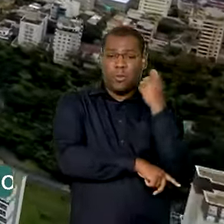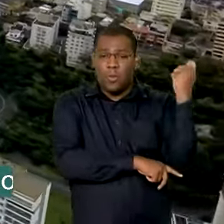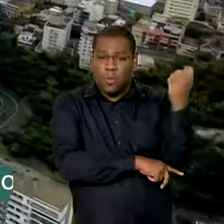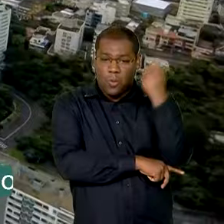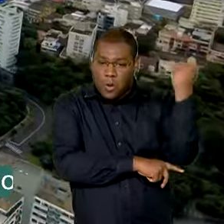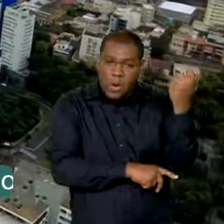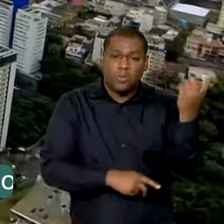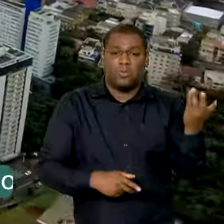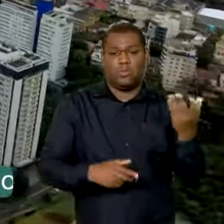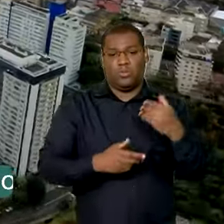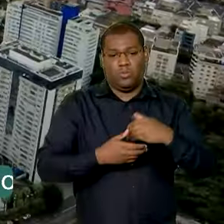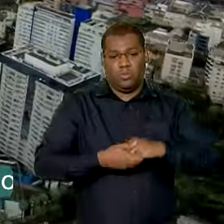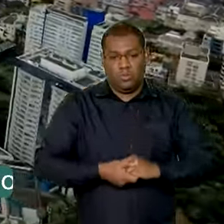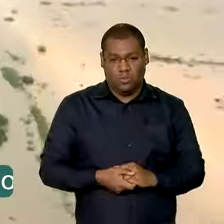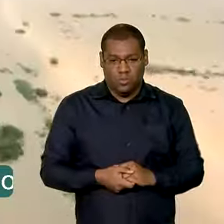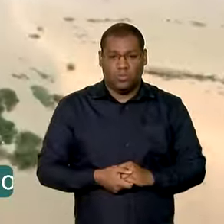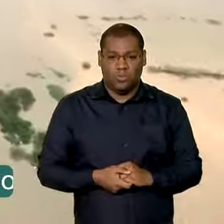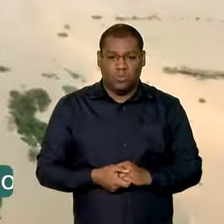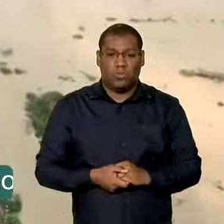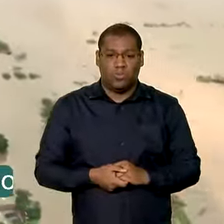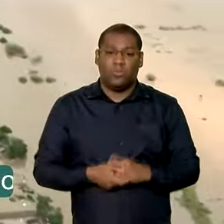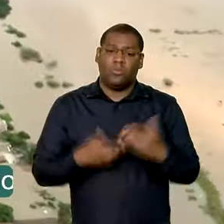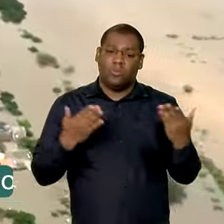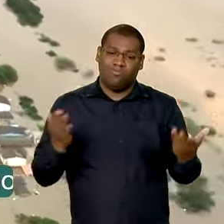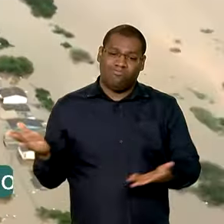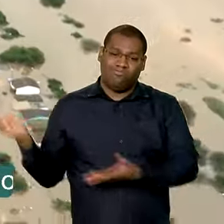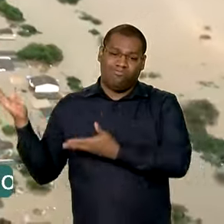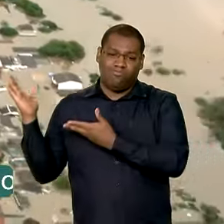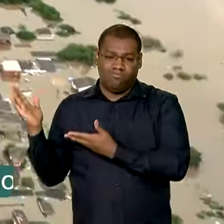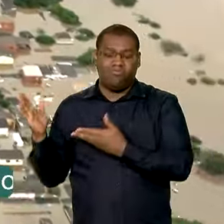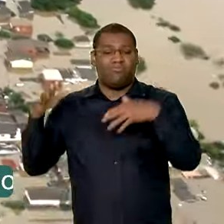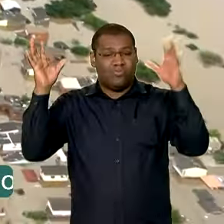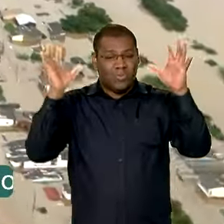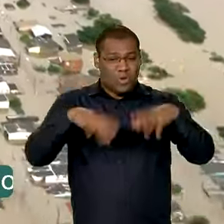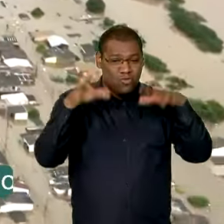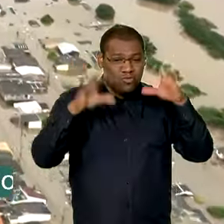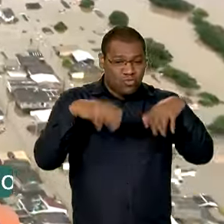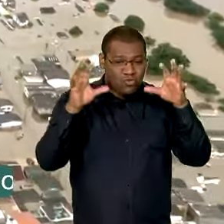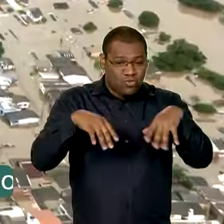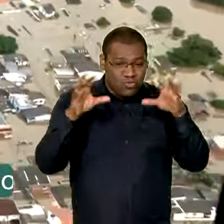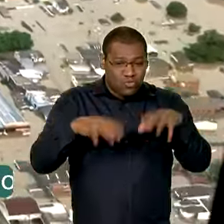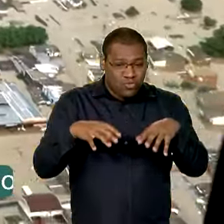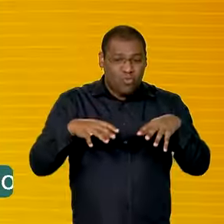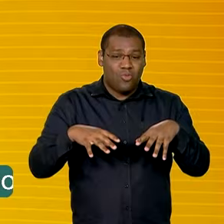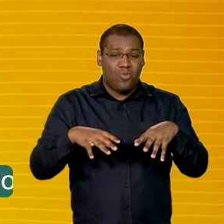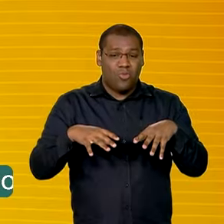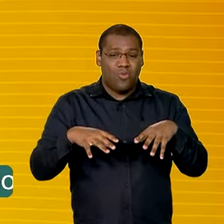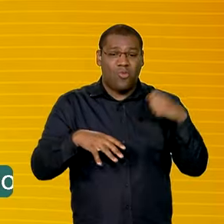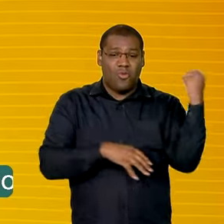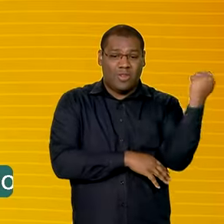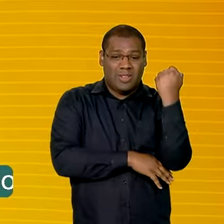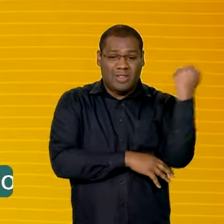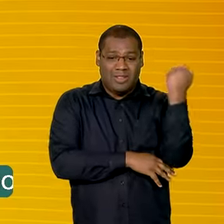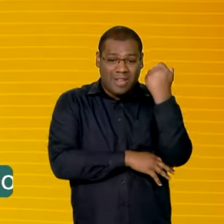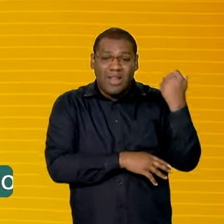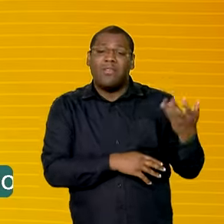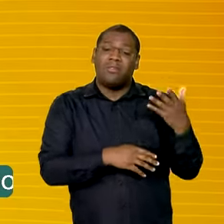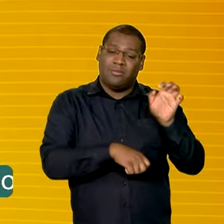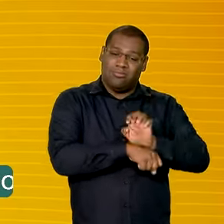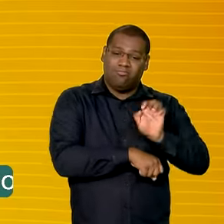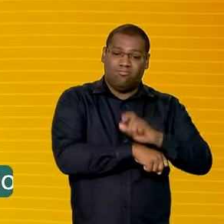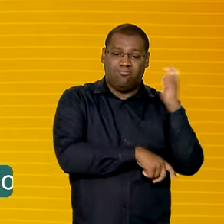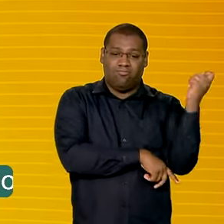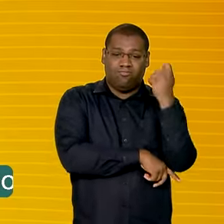lidar com os estragos vultuosos causados pelas fortes chuvas na região. No dia 5 de maio,